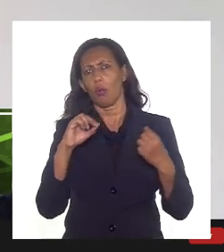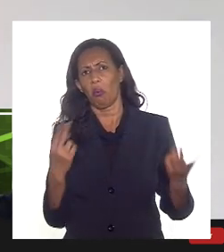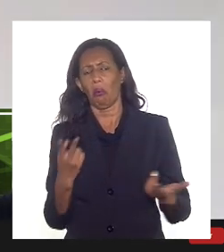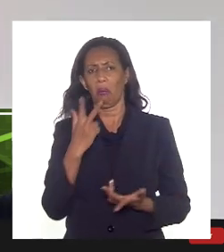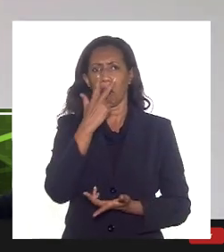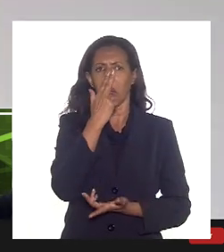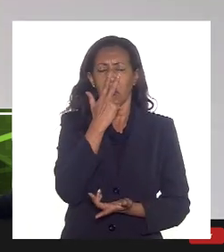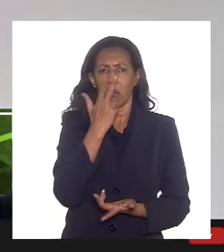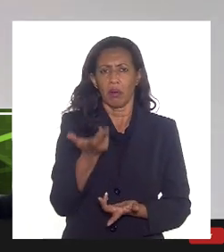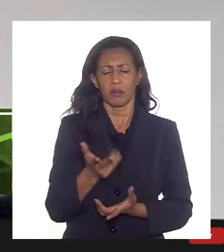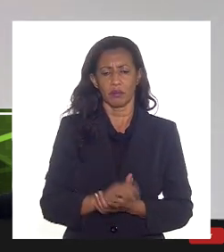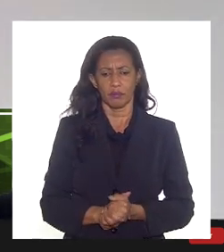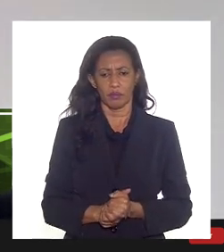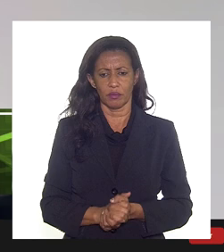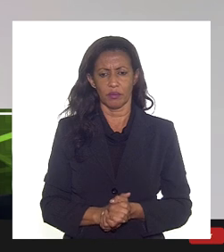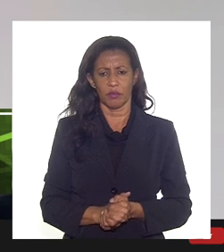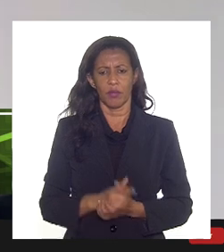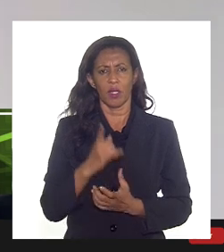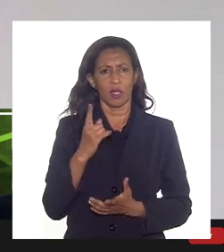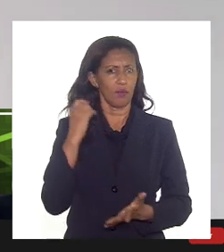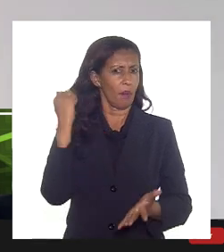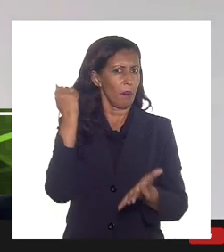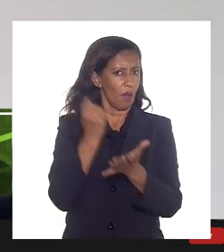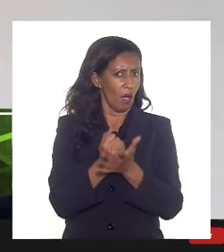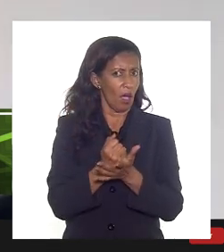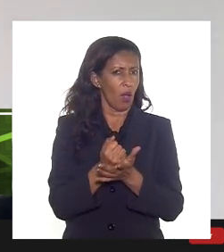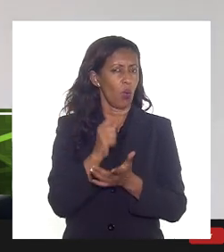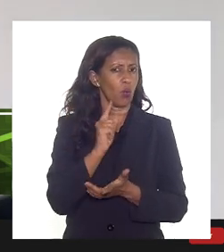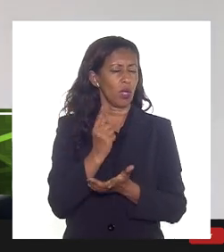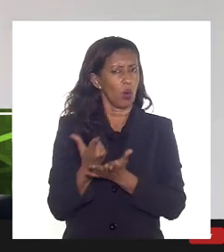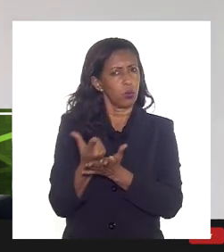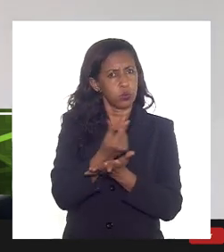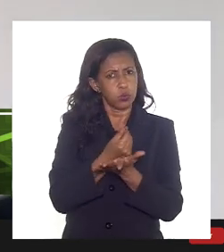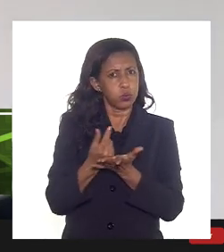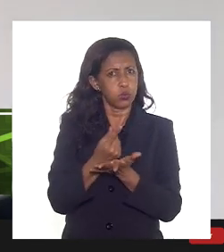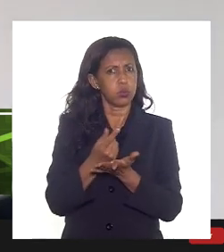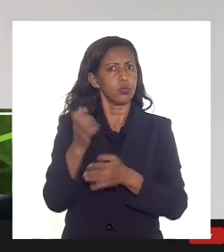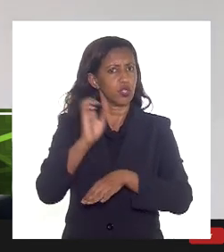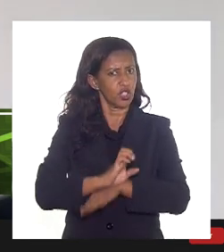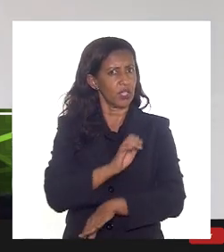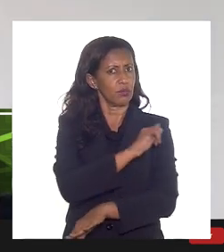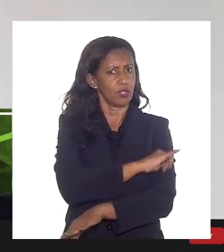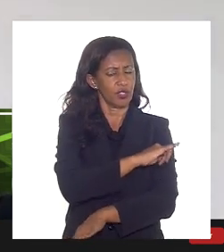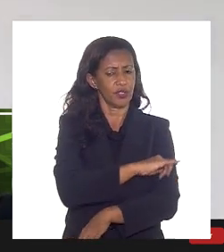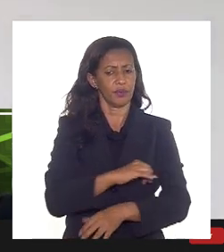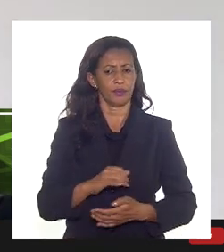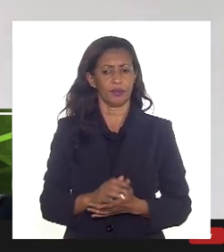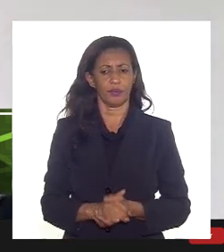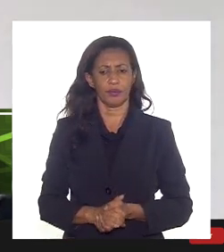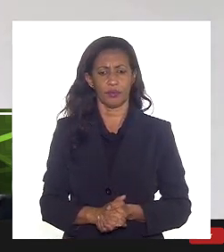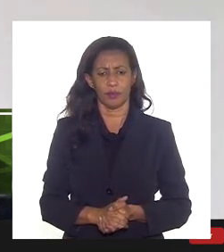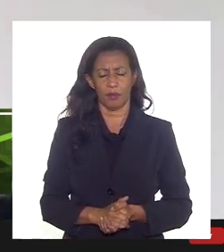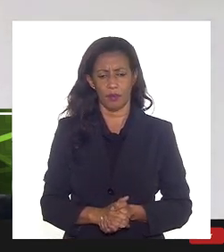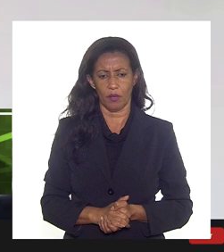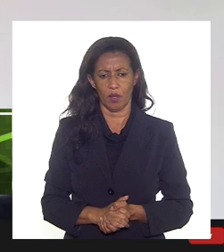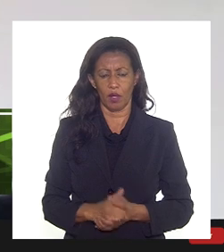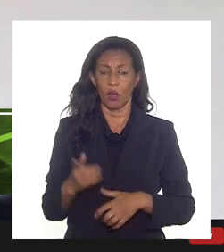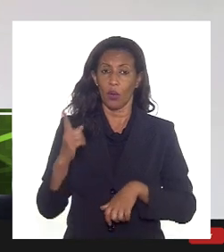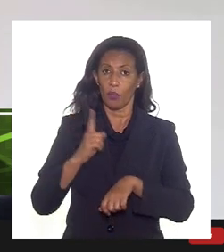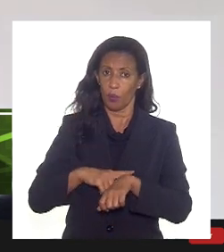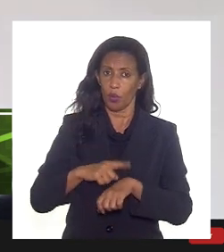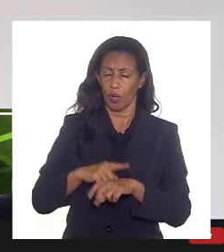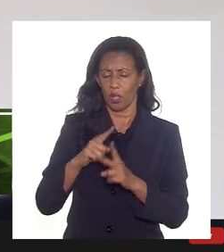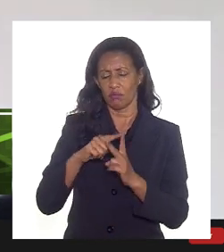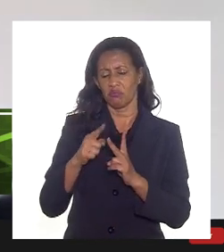possivelmente deduzido que isso pode impactar o fluxo financeiro do estado do Rio de Janeiro então assim por hora eu teria essas